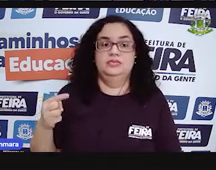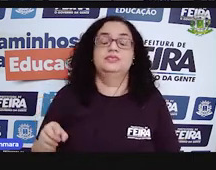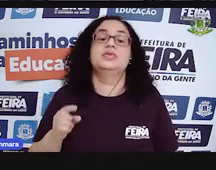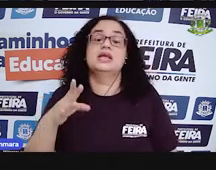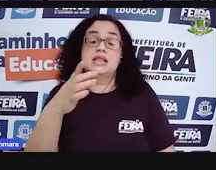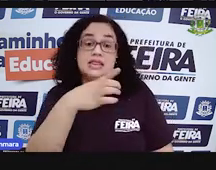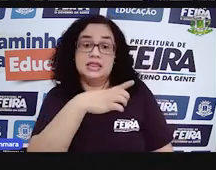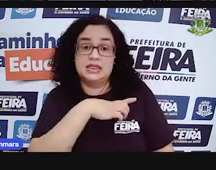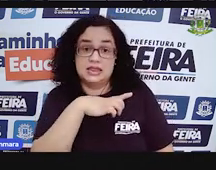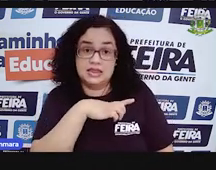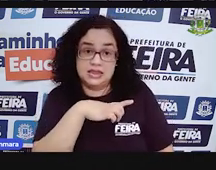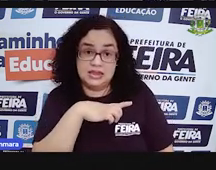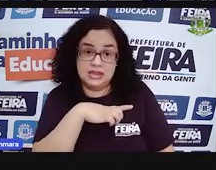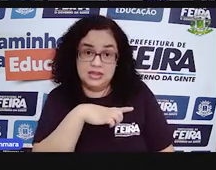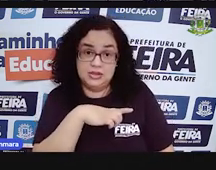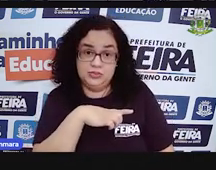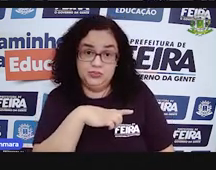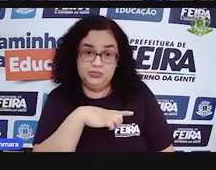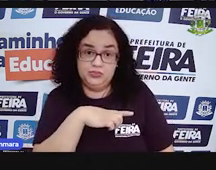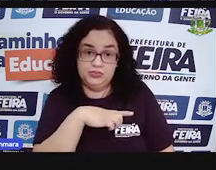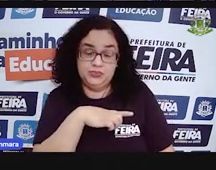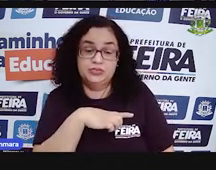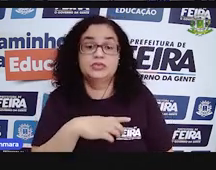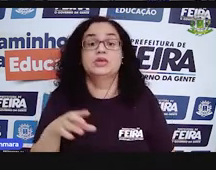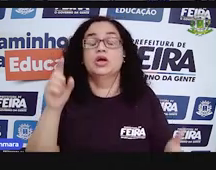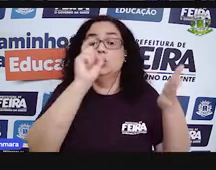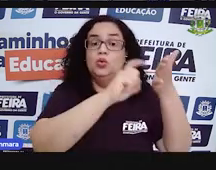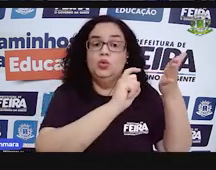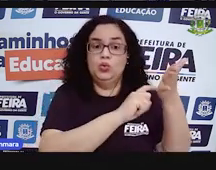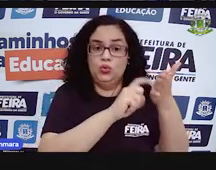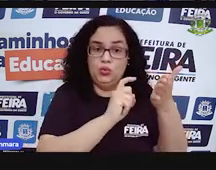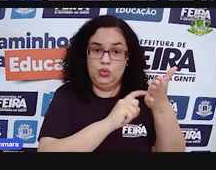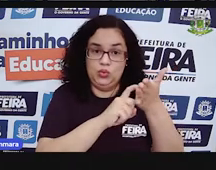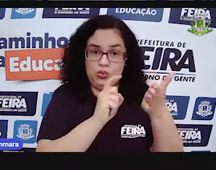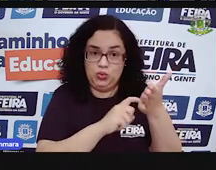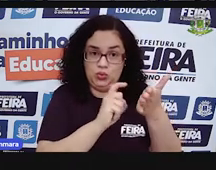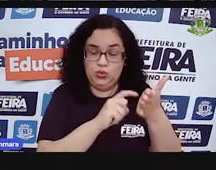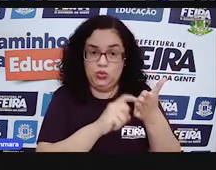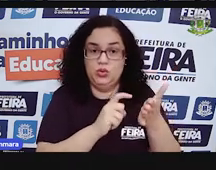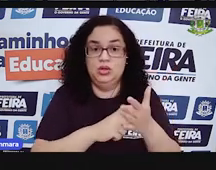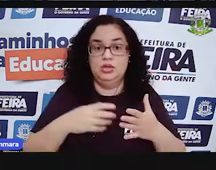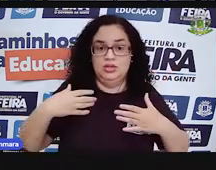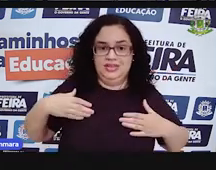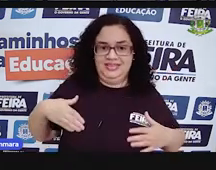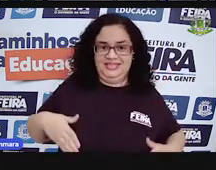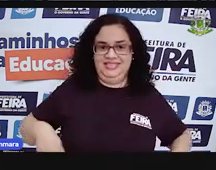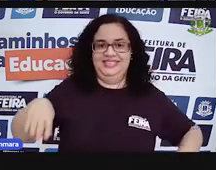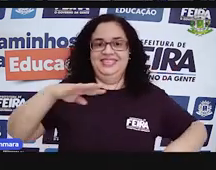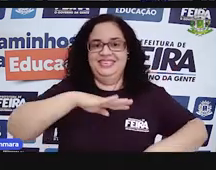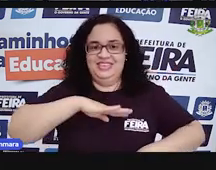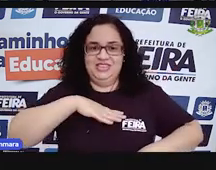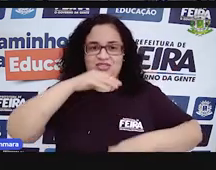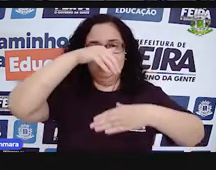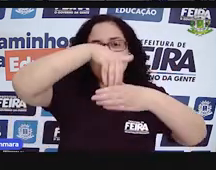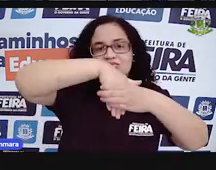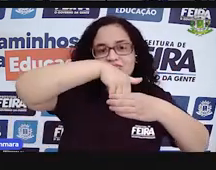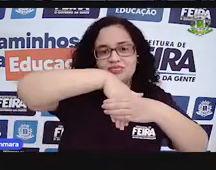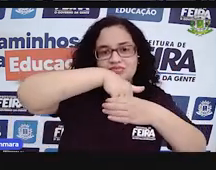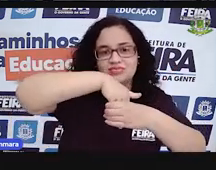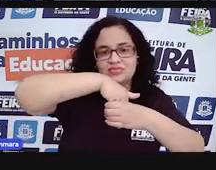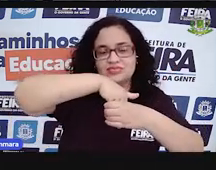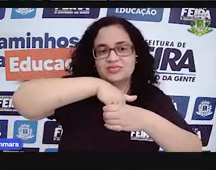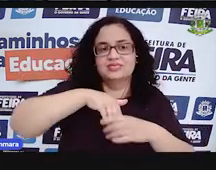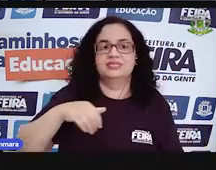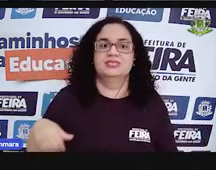você tem uma calculadora embutida no seu corpo que são